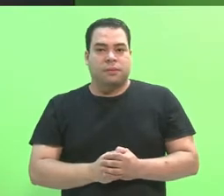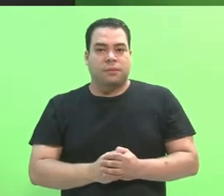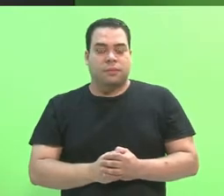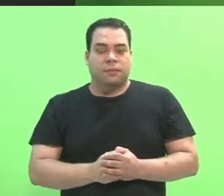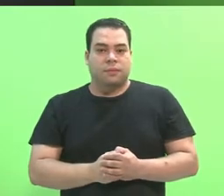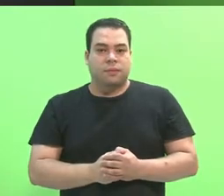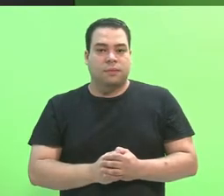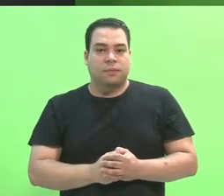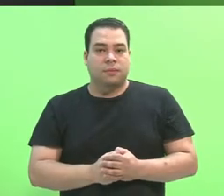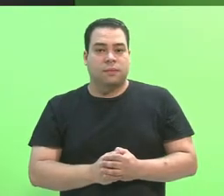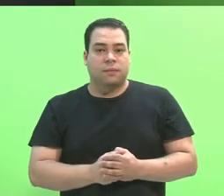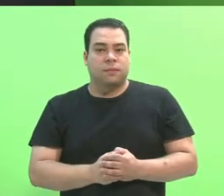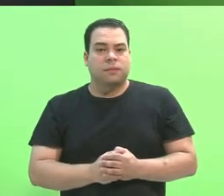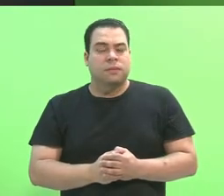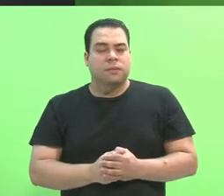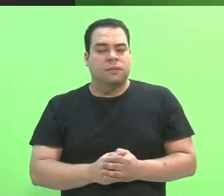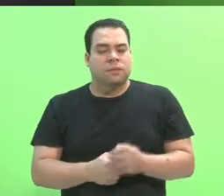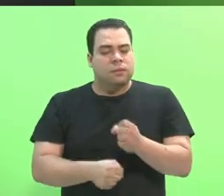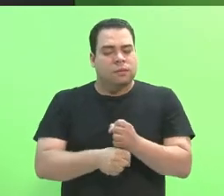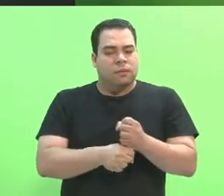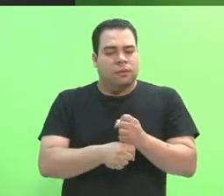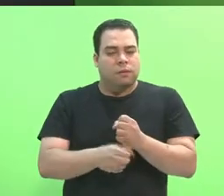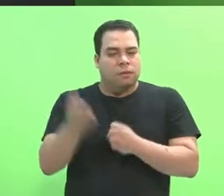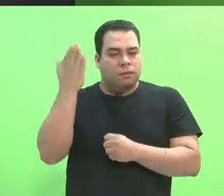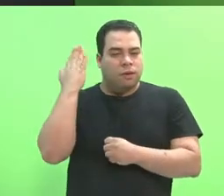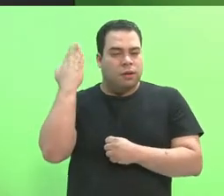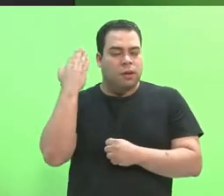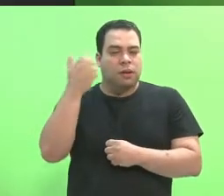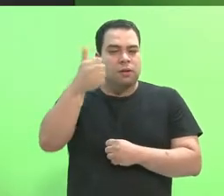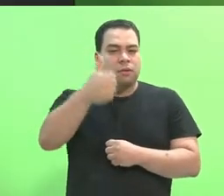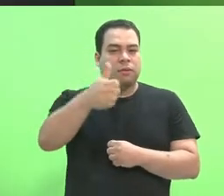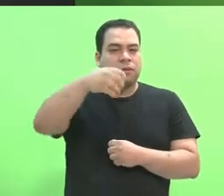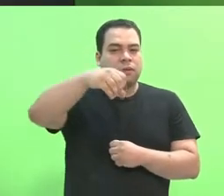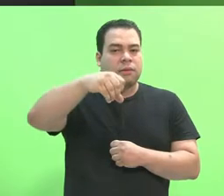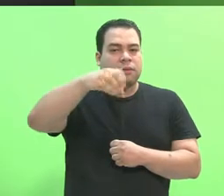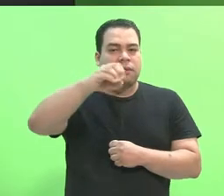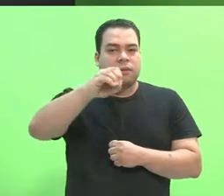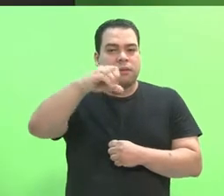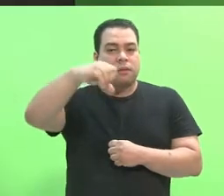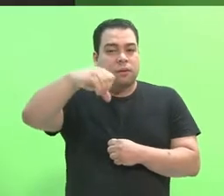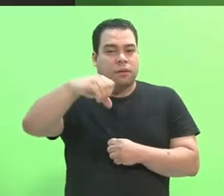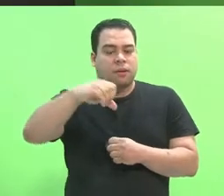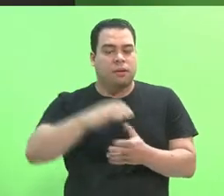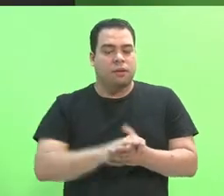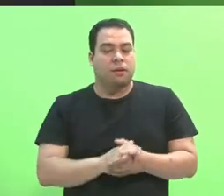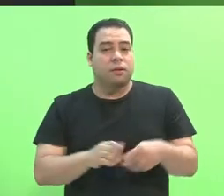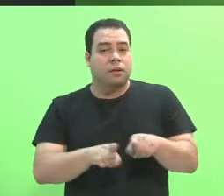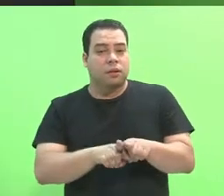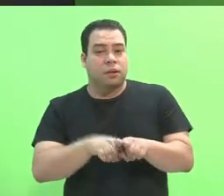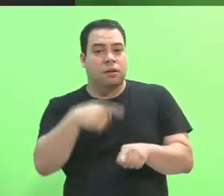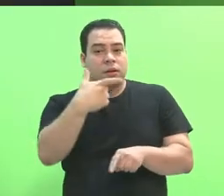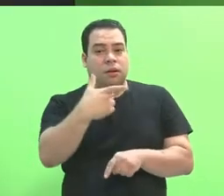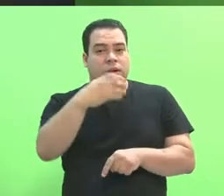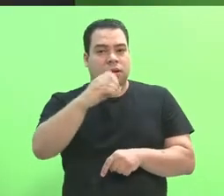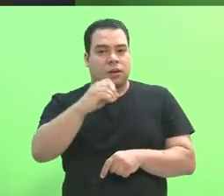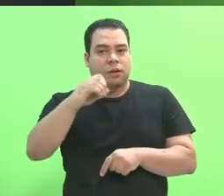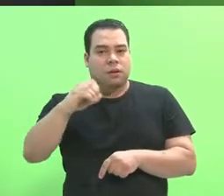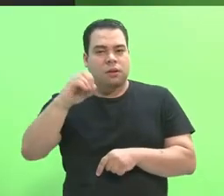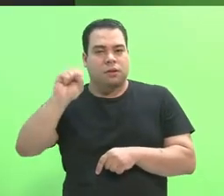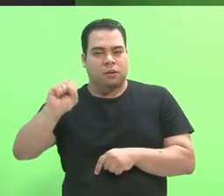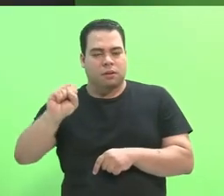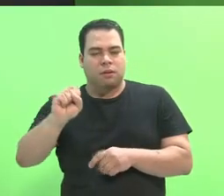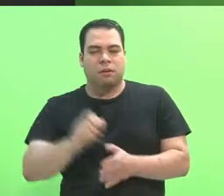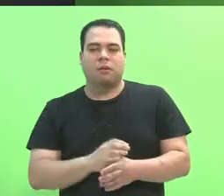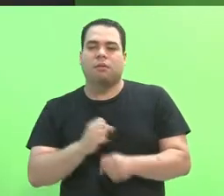Os anos de 1909 e 2008 são marcos históricos para a